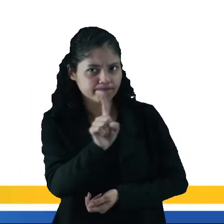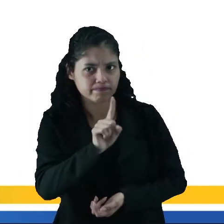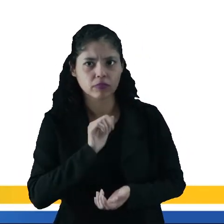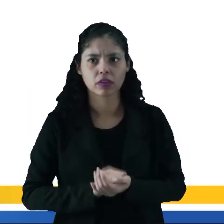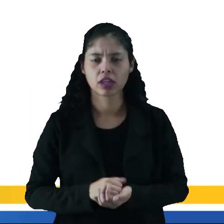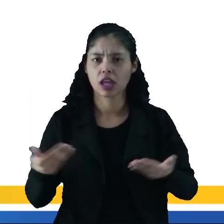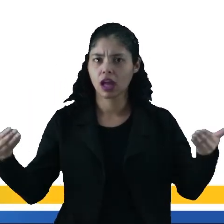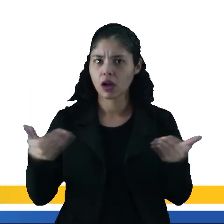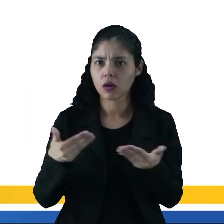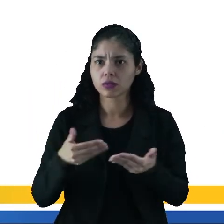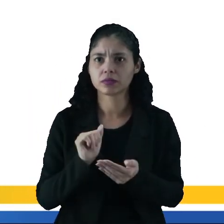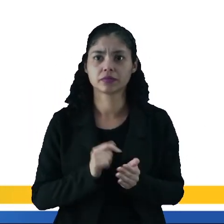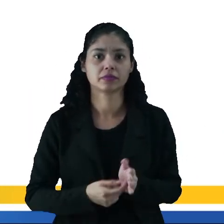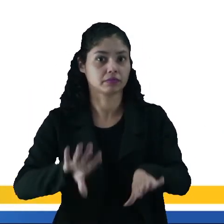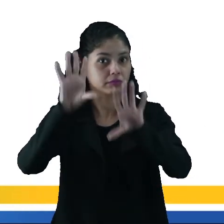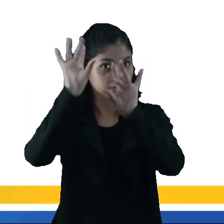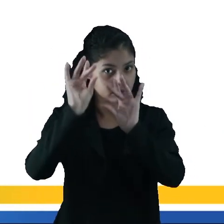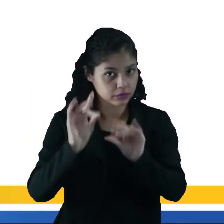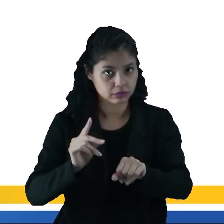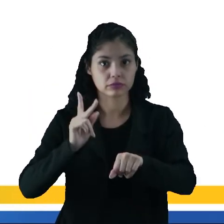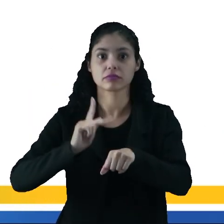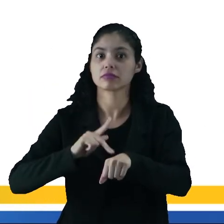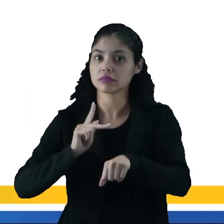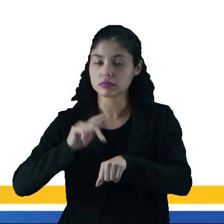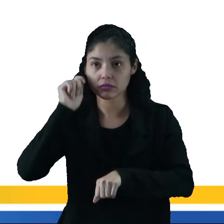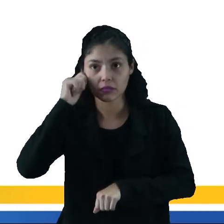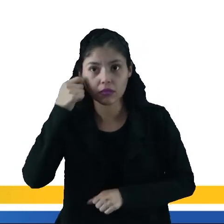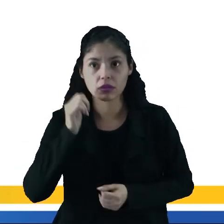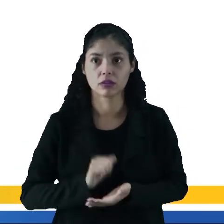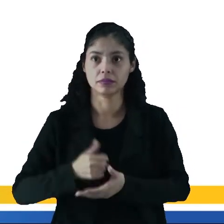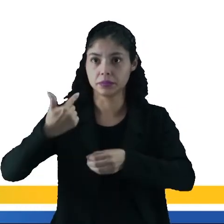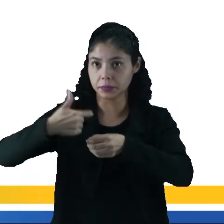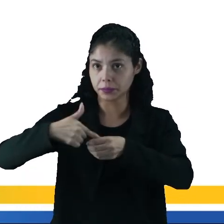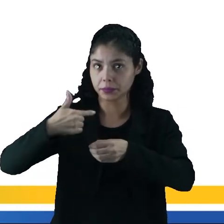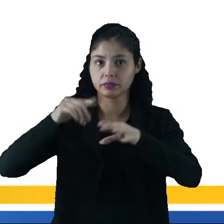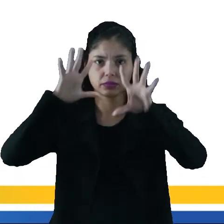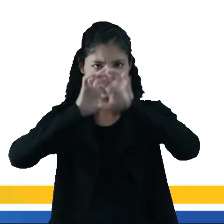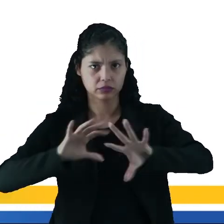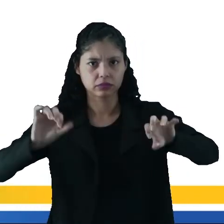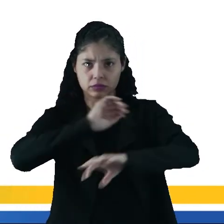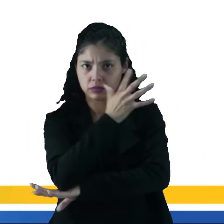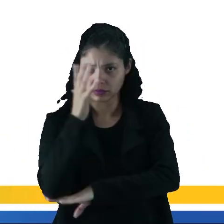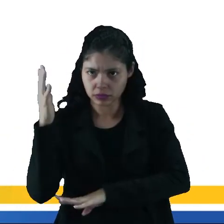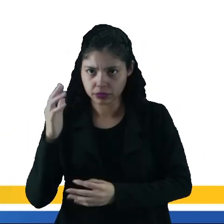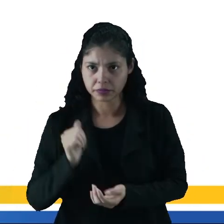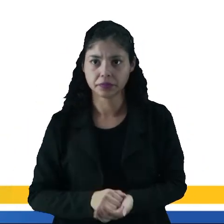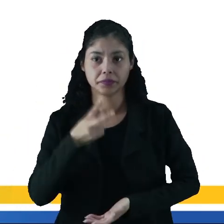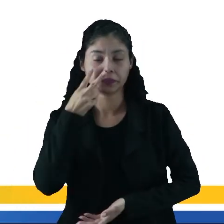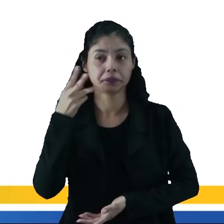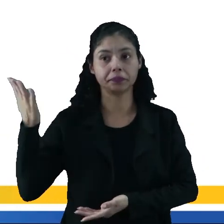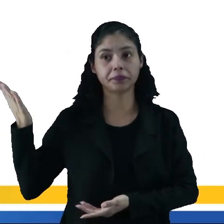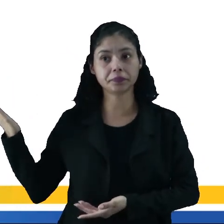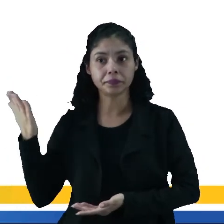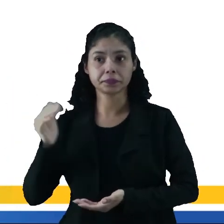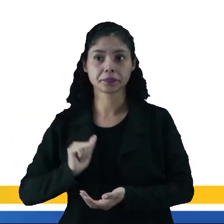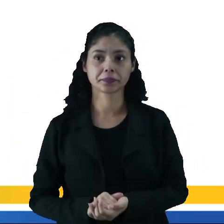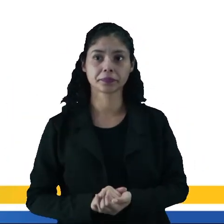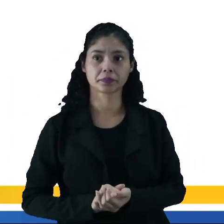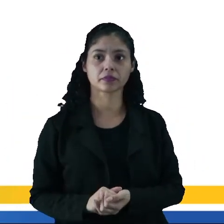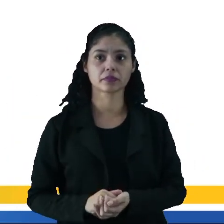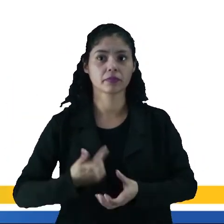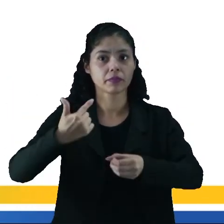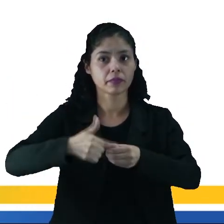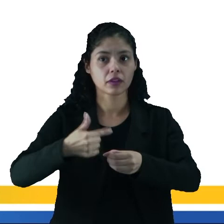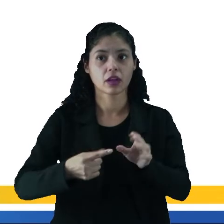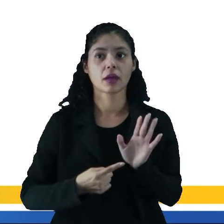E aí eu quero dar destaque para o cavão, mineral, ou petróleo e gás natural. Veja aí no gráfico, o petróleo e seus